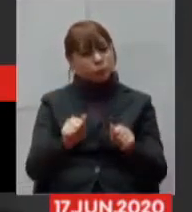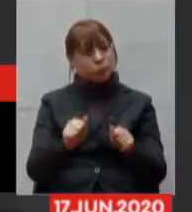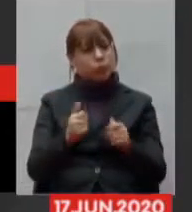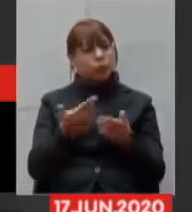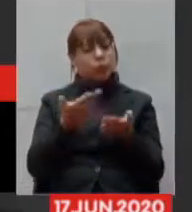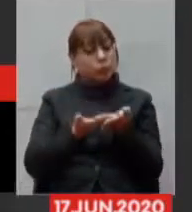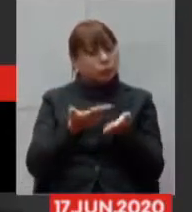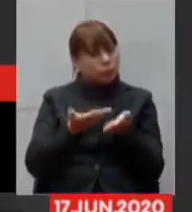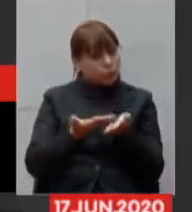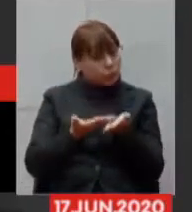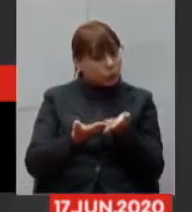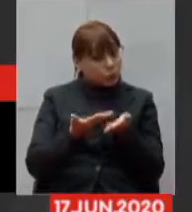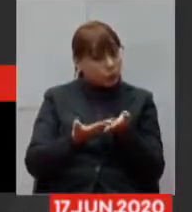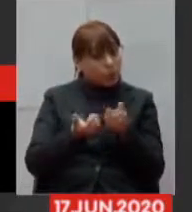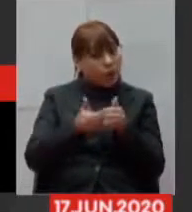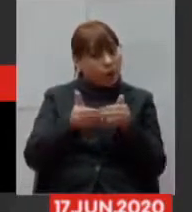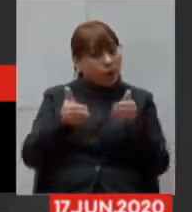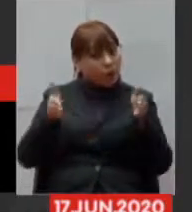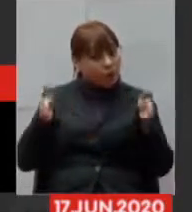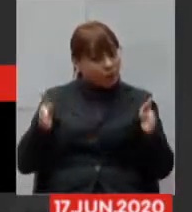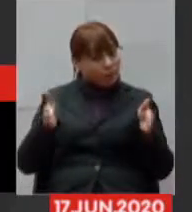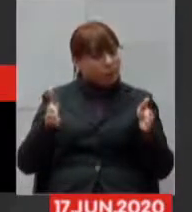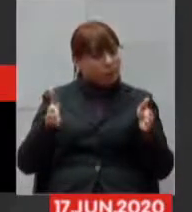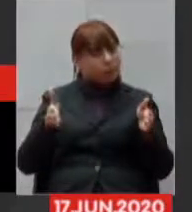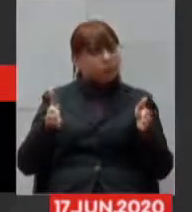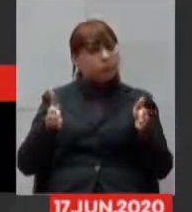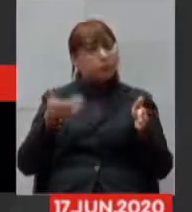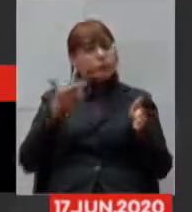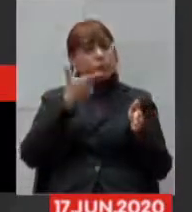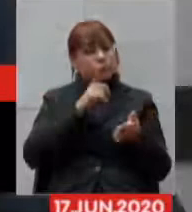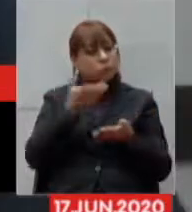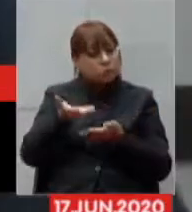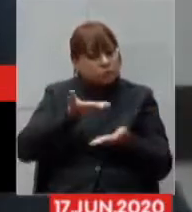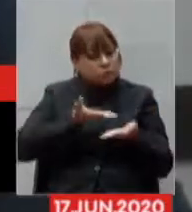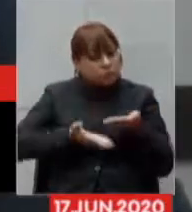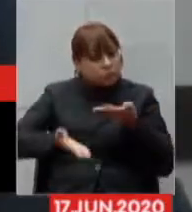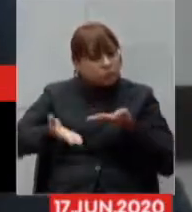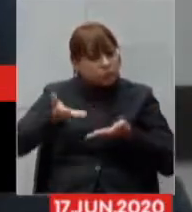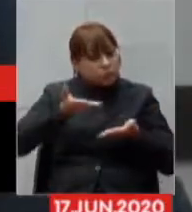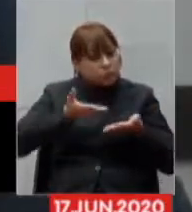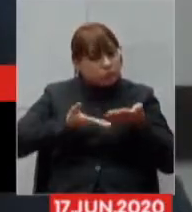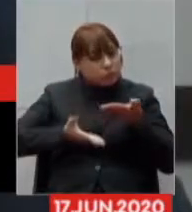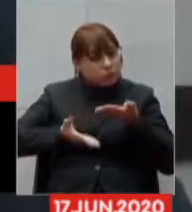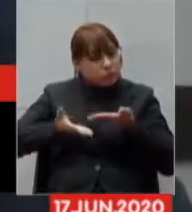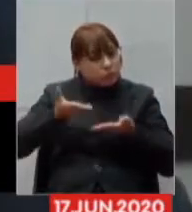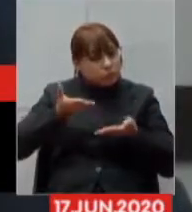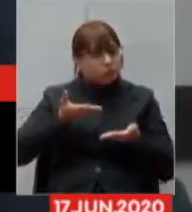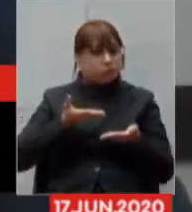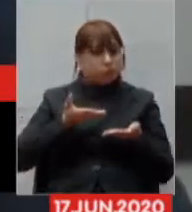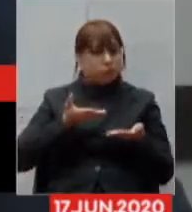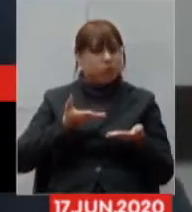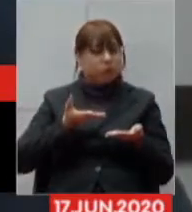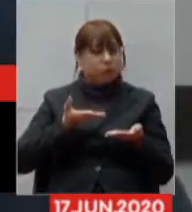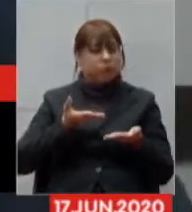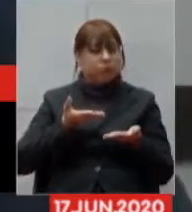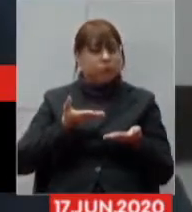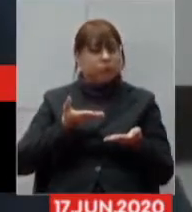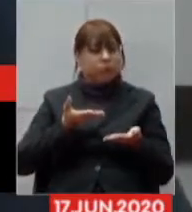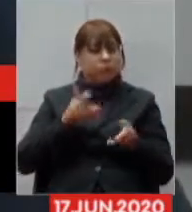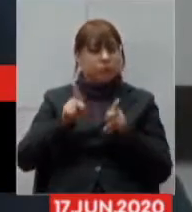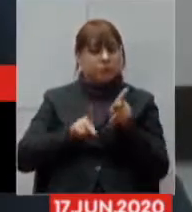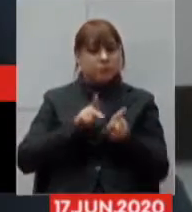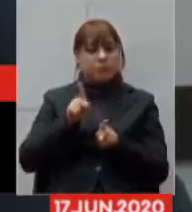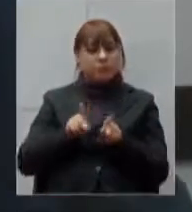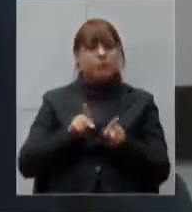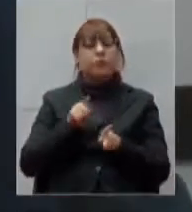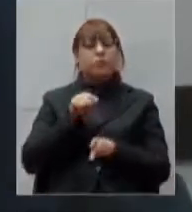para um contato estreito com a população que a escola é referência no bairro então esse recurso da